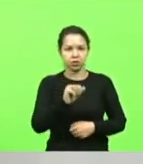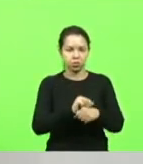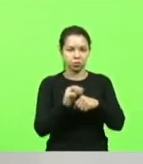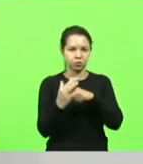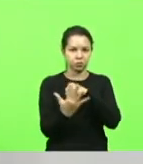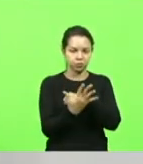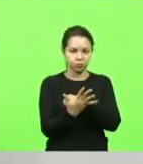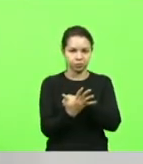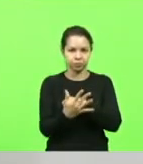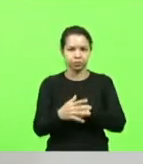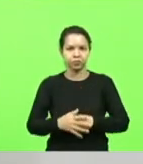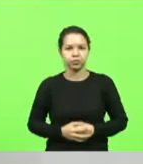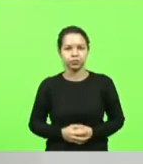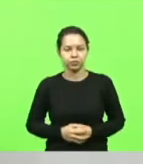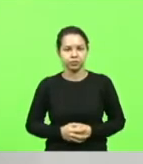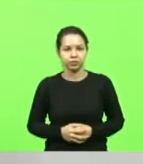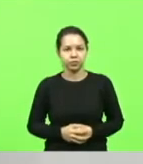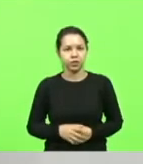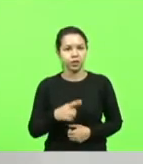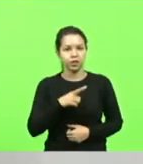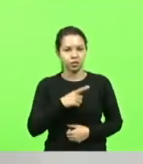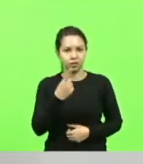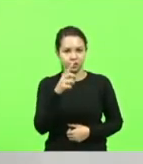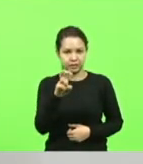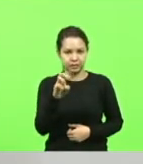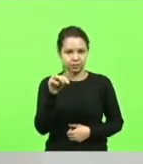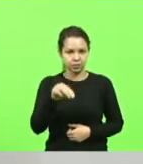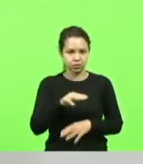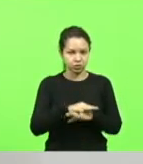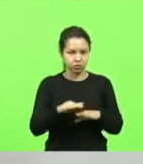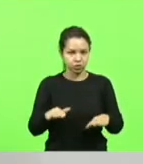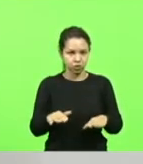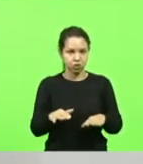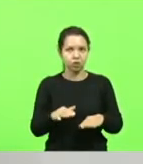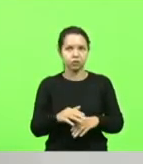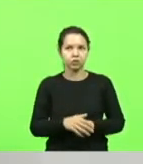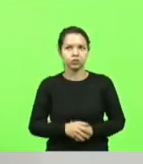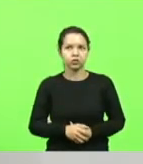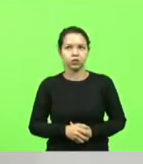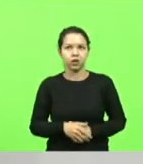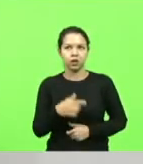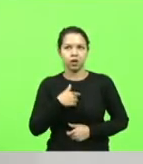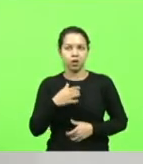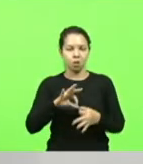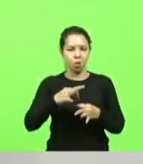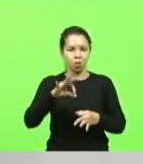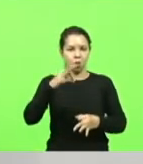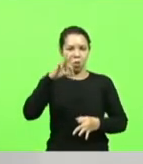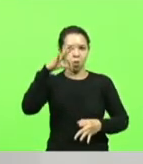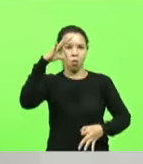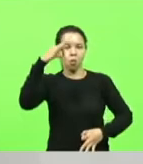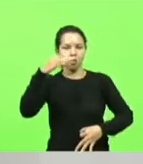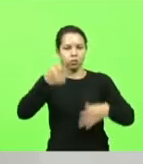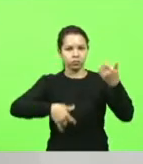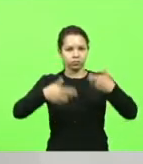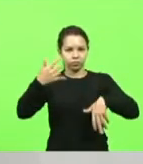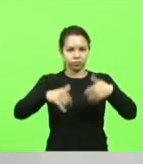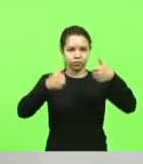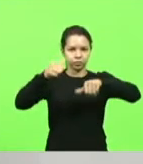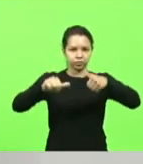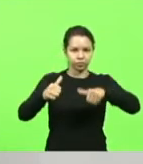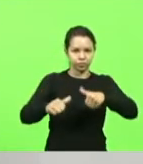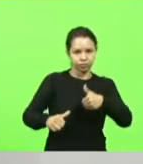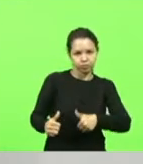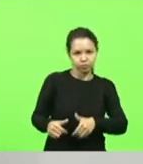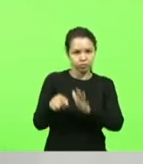Devido ao fato de só ter 15 minutos, eu não vou tentar aqui falar do que é investigado e do que é indiciado